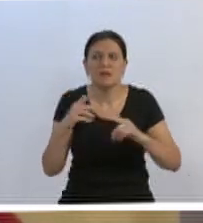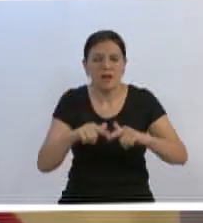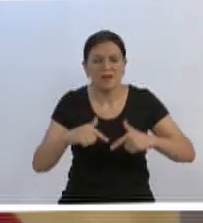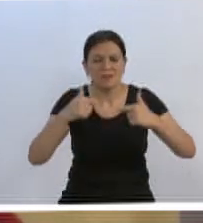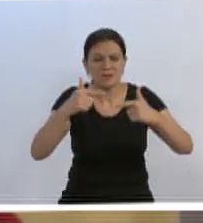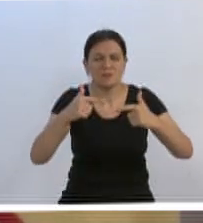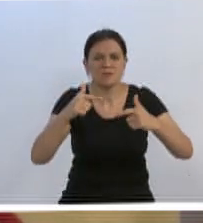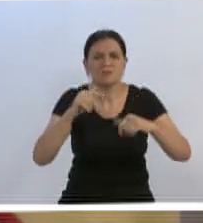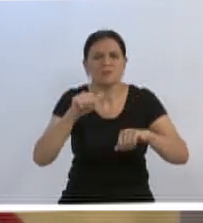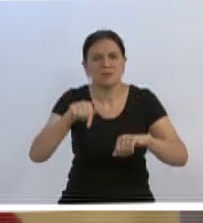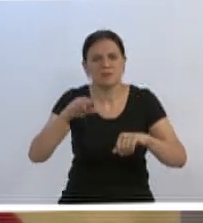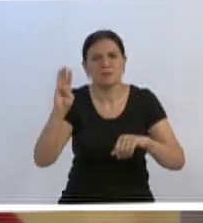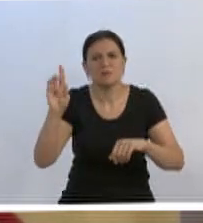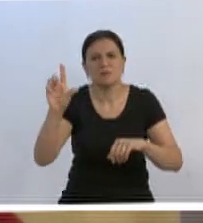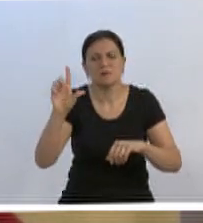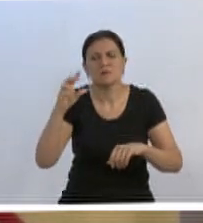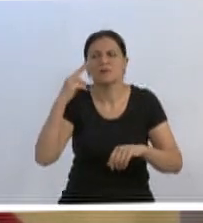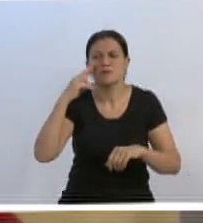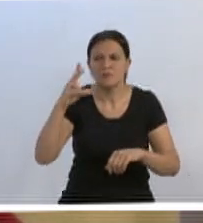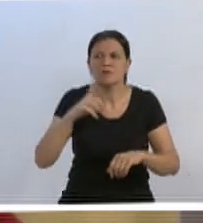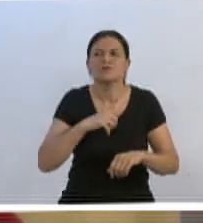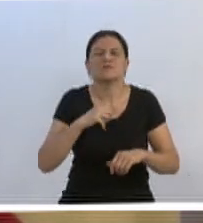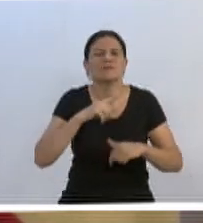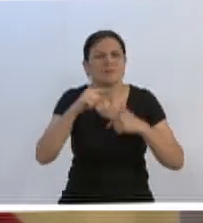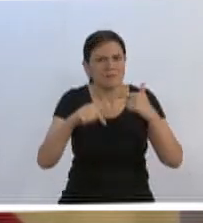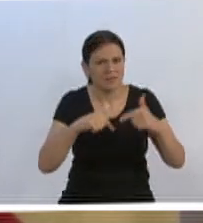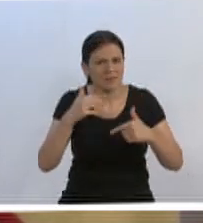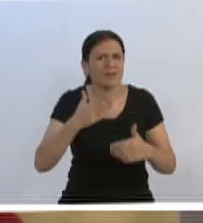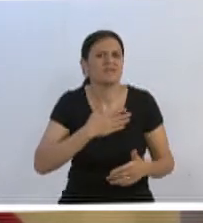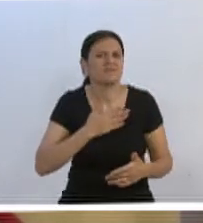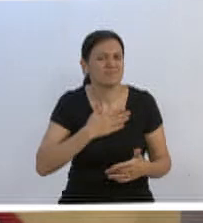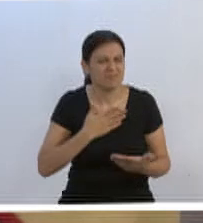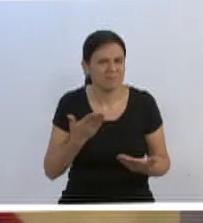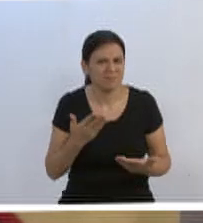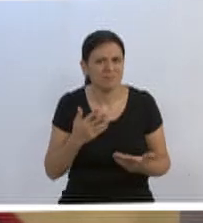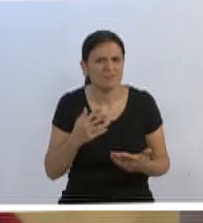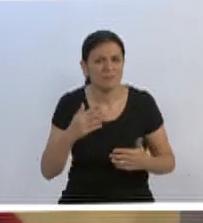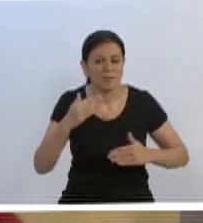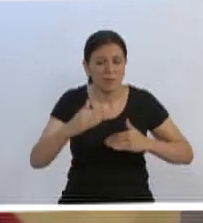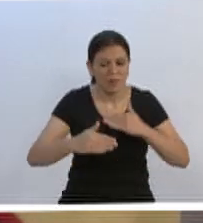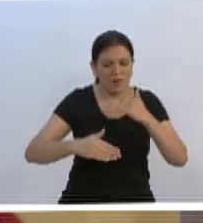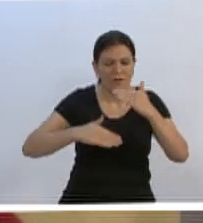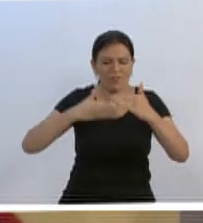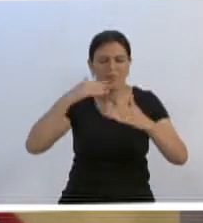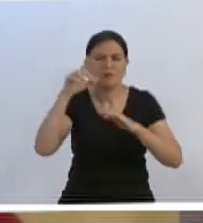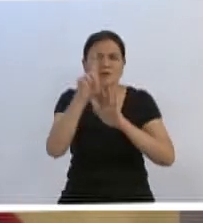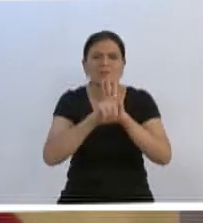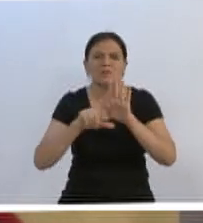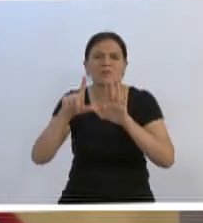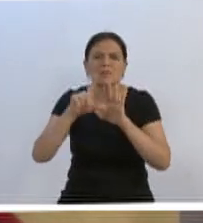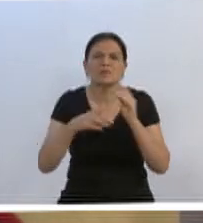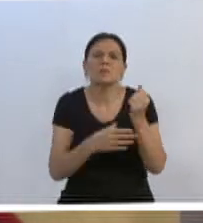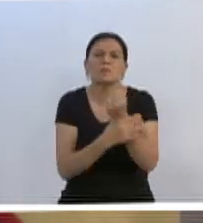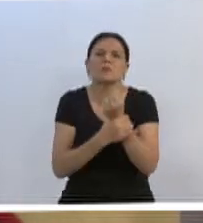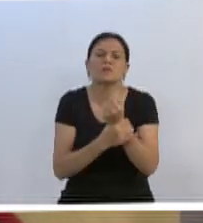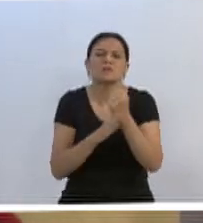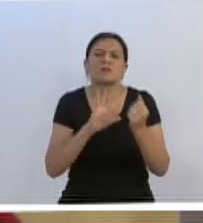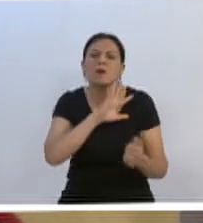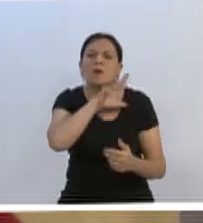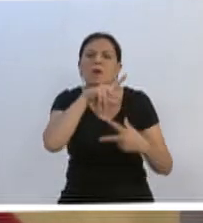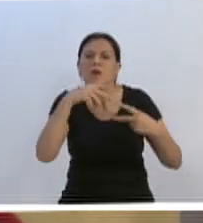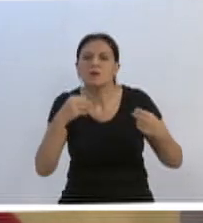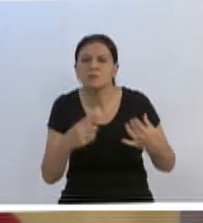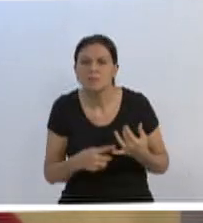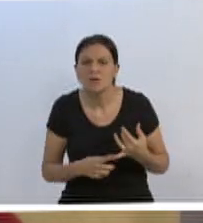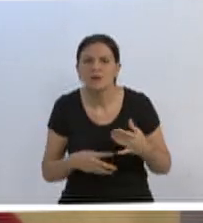cidade, eu vejo que tem ali um pouquinho do nosso trabalho. Quando eu vejo os avanços que nós tivemos nas legislações de proteção dos animais, nas políticas de